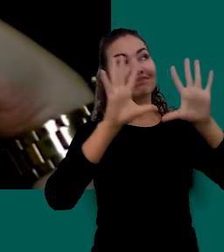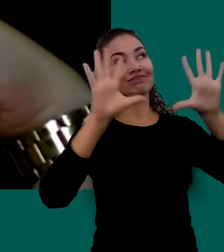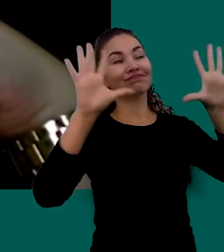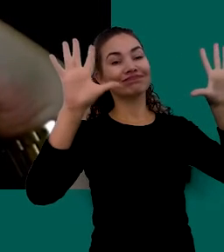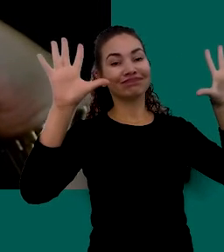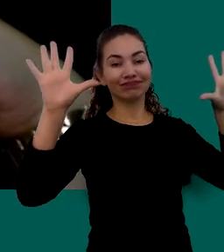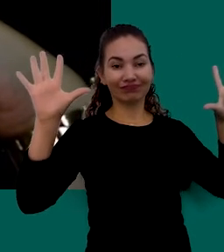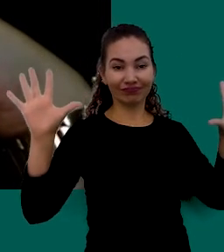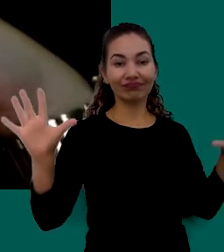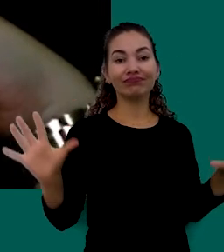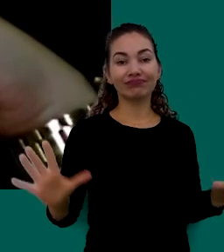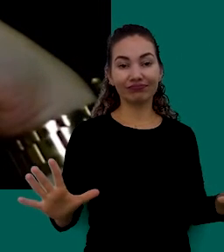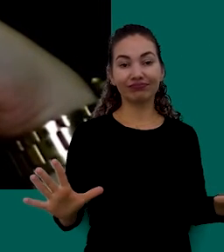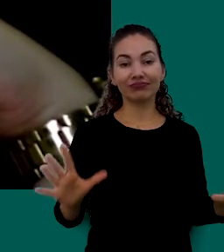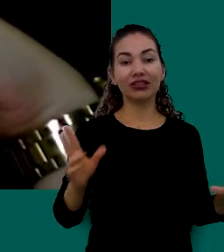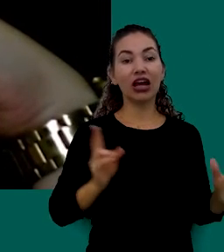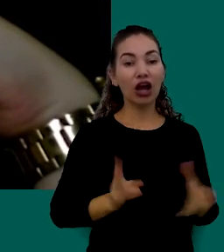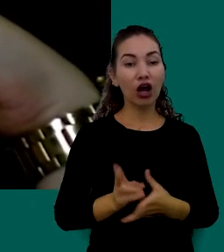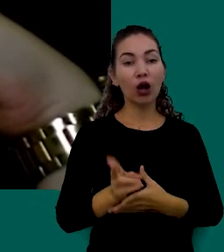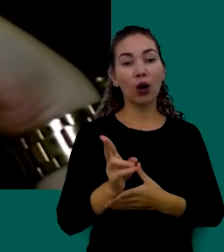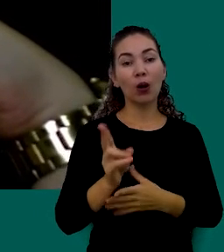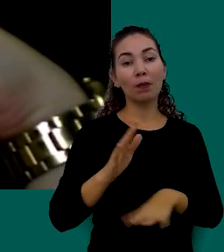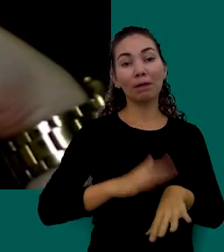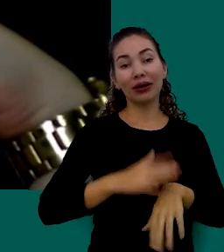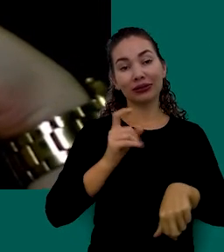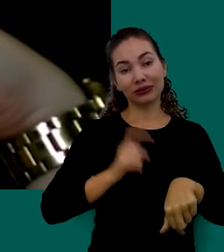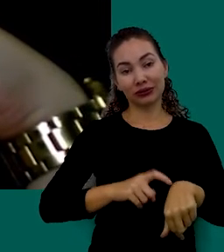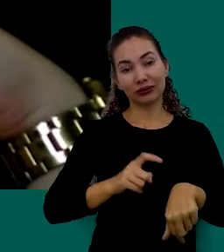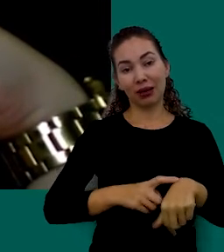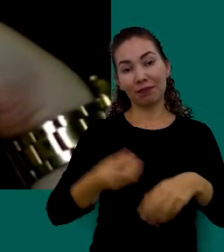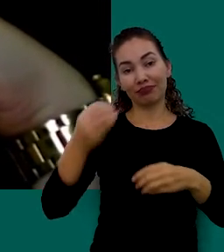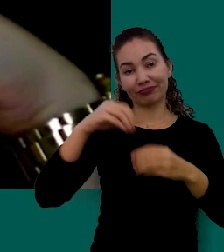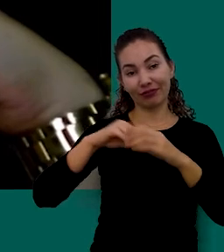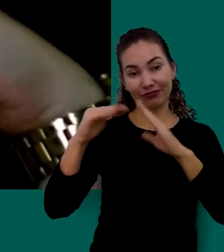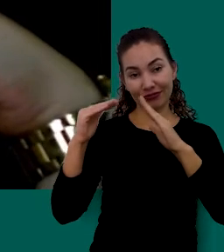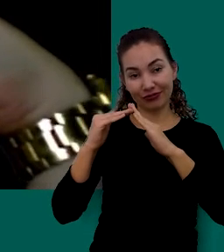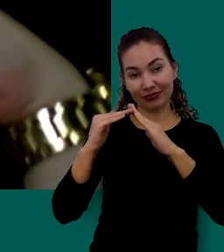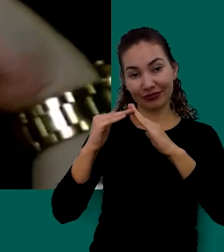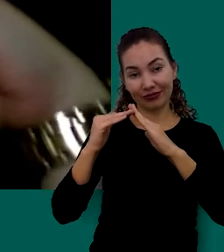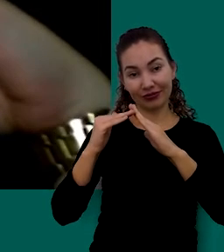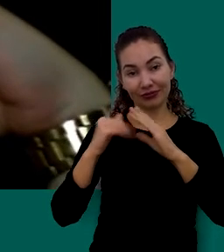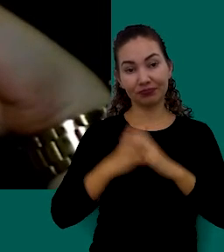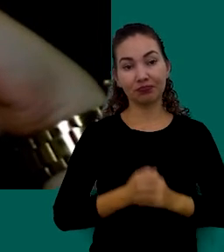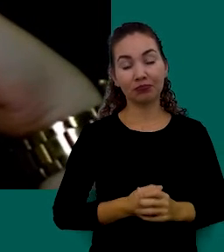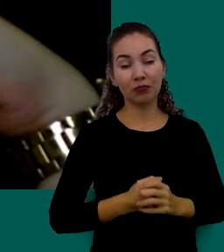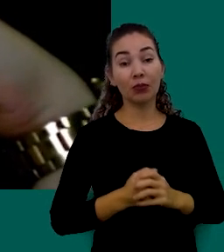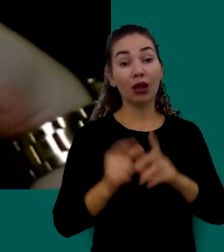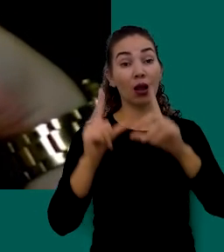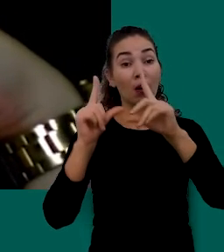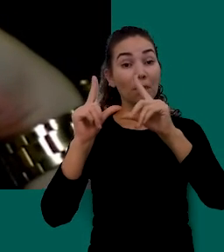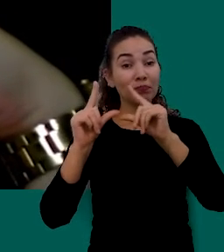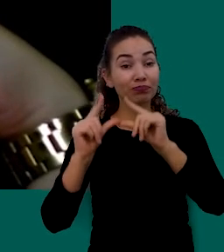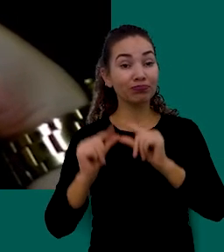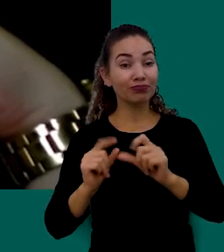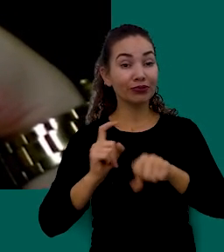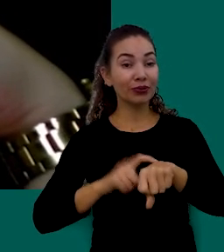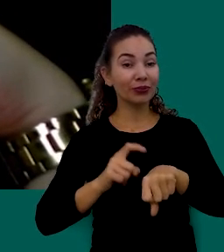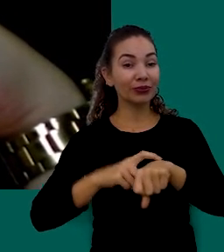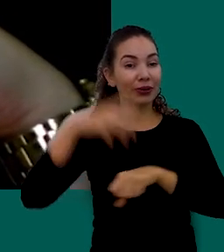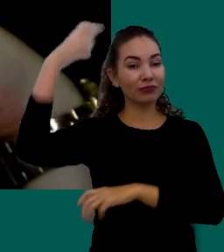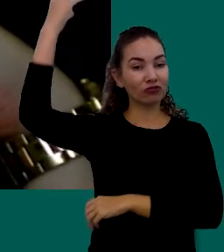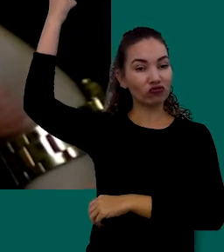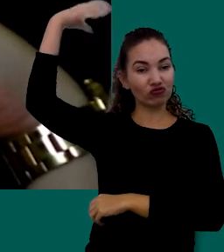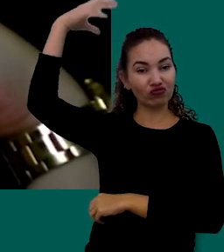A Iluminação Natural Ela Permaneça Por Mais Tempo Reduza O Tempo Do Seu Banho O